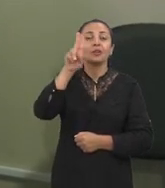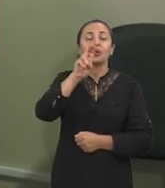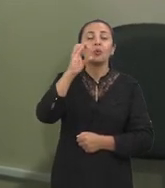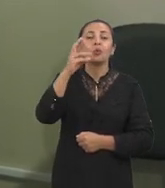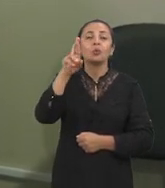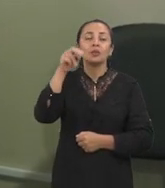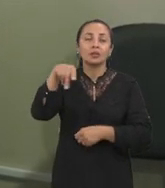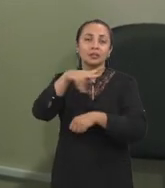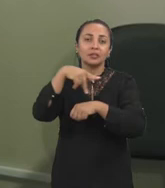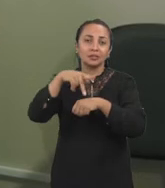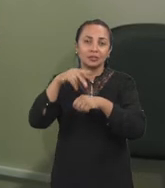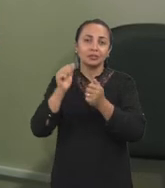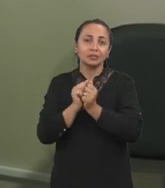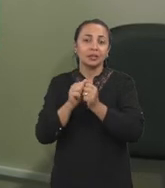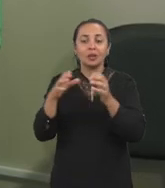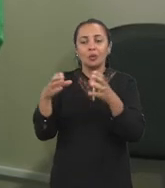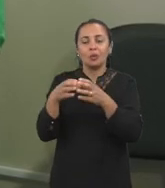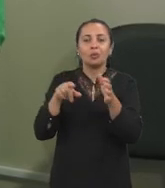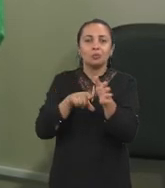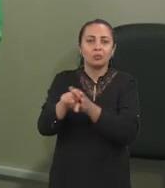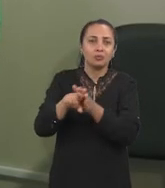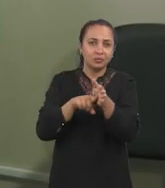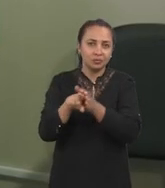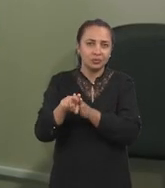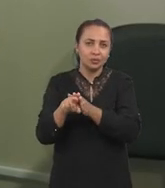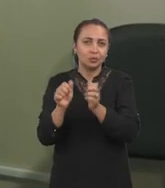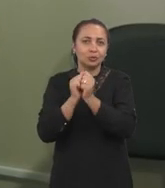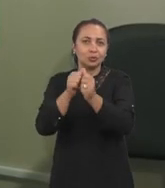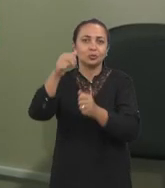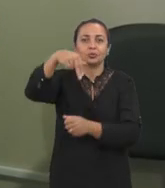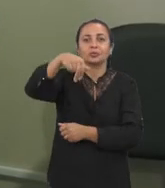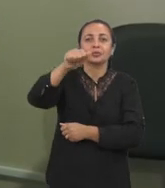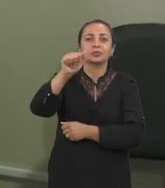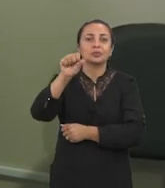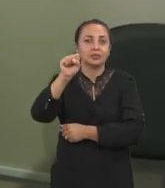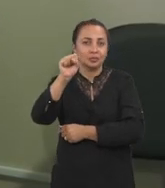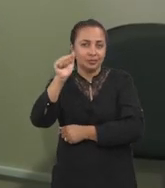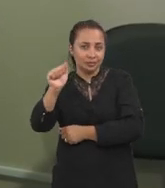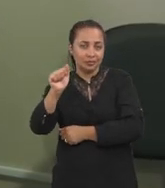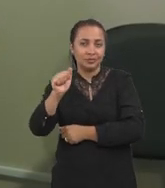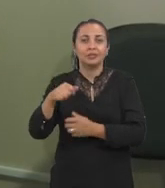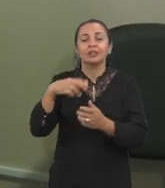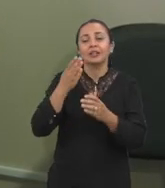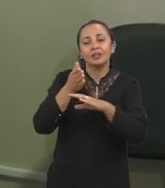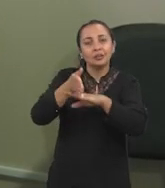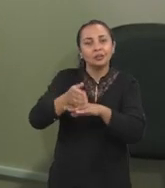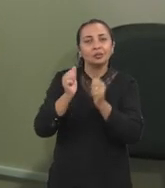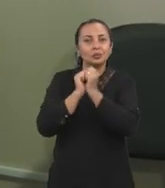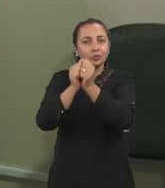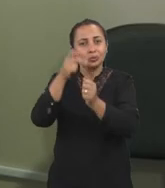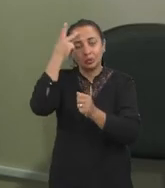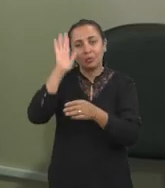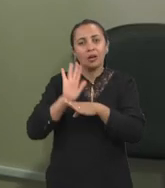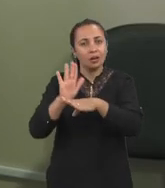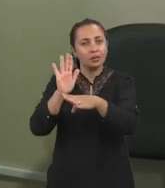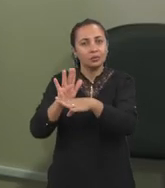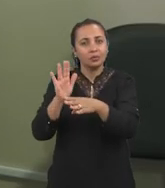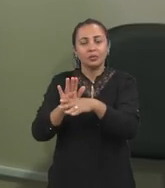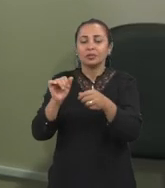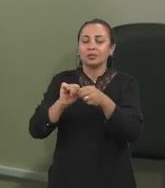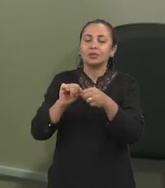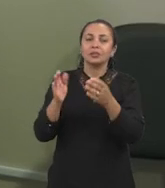é um grupo internacional de pesquisadores, já em colaboração, né, antiga, a gente entrou aí para colaborar, fazer algumas